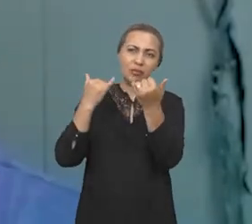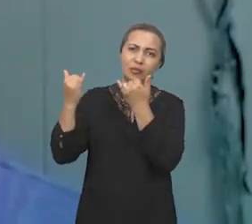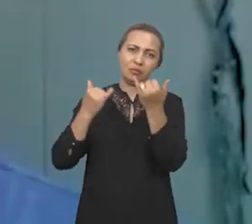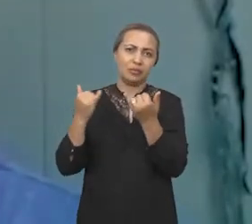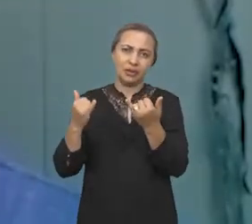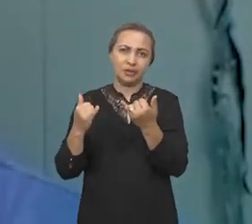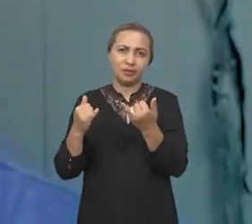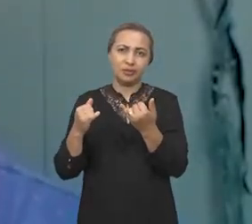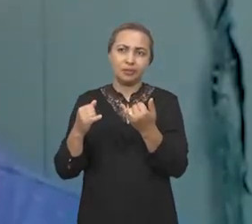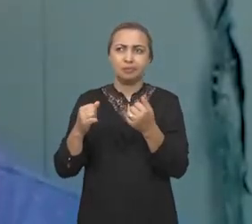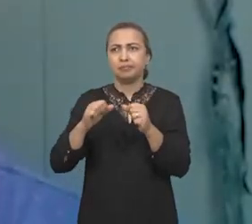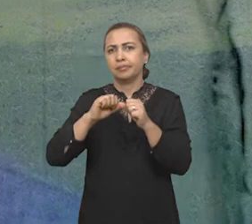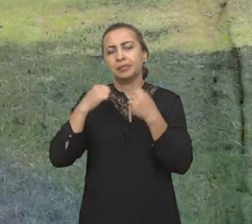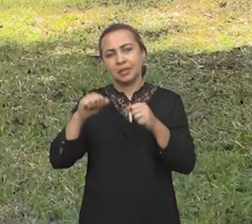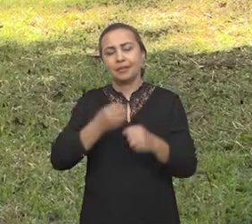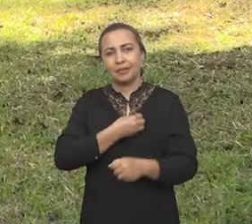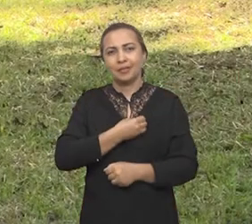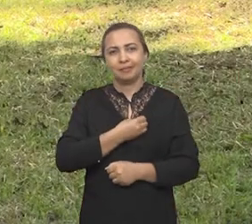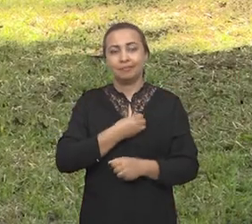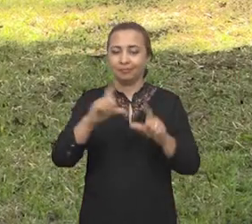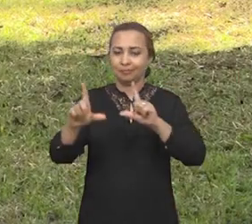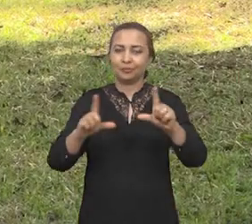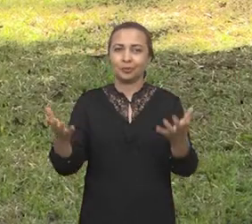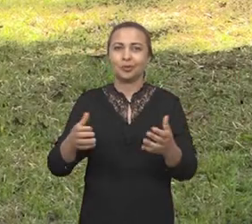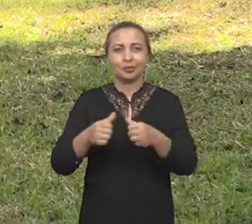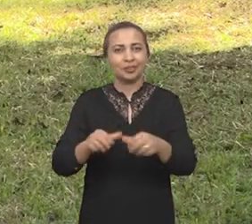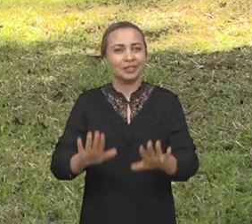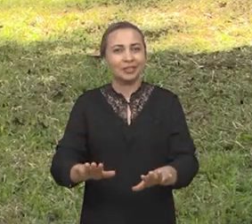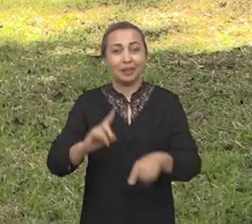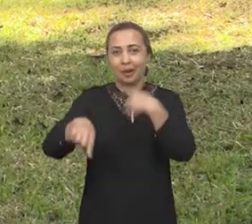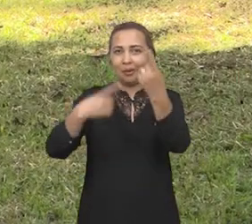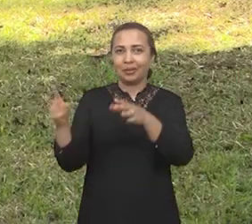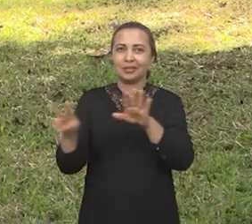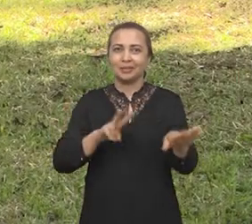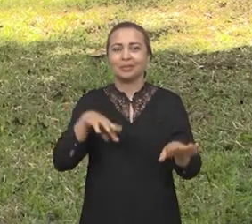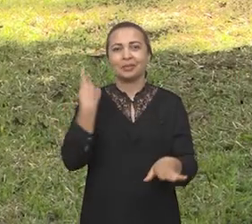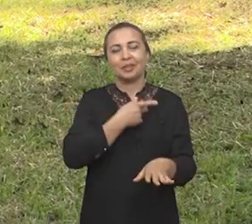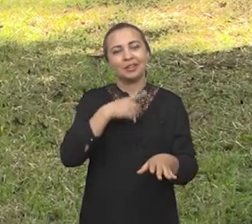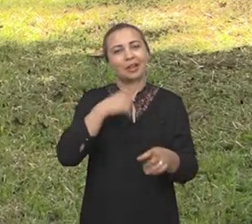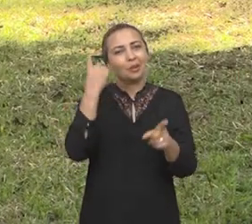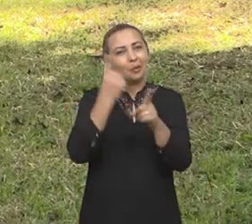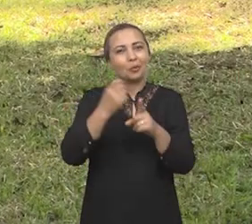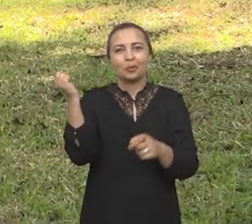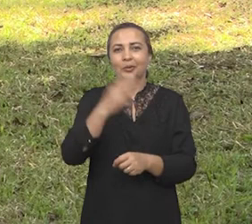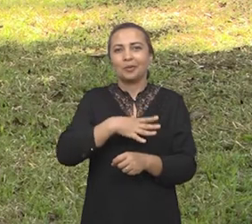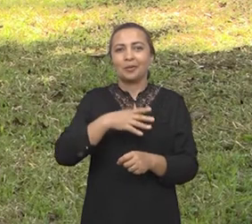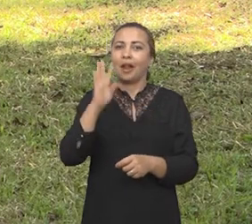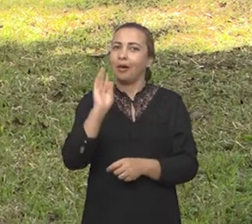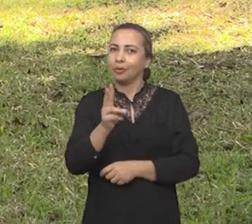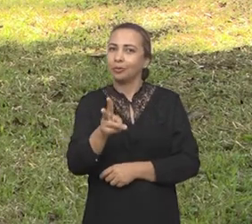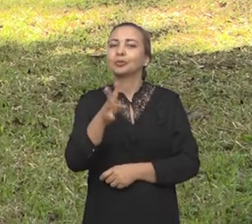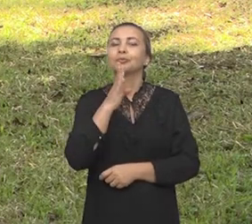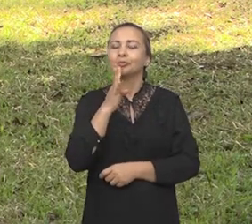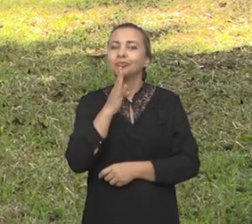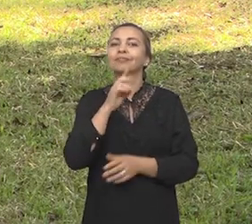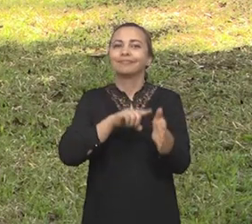sem a vivência. Bom, programa de hoje fica por aqui. Na próxima semana temos um novo encontro marcado para continuar